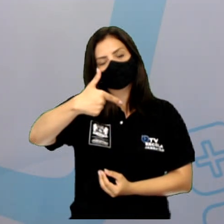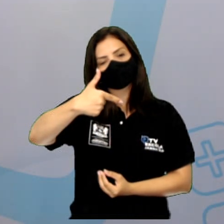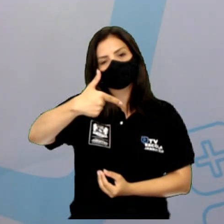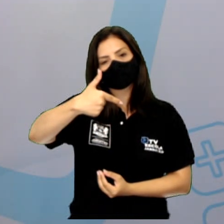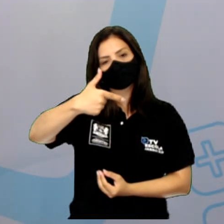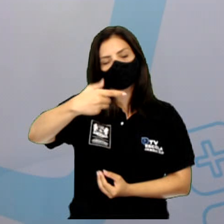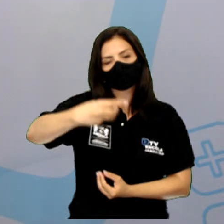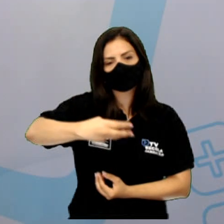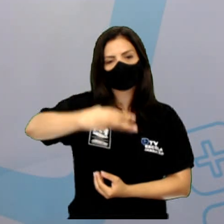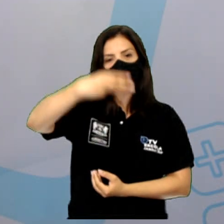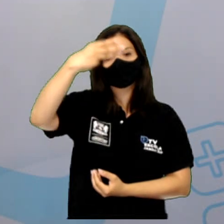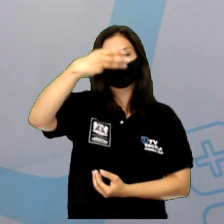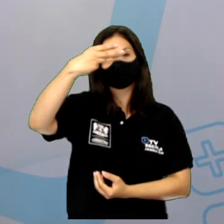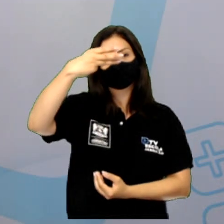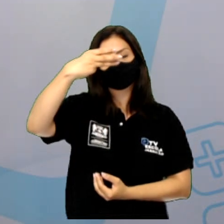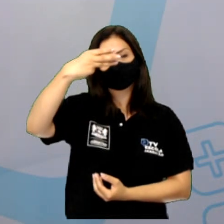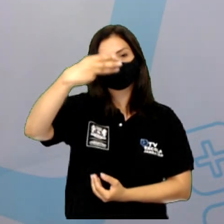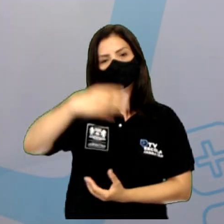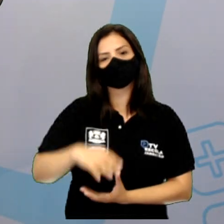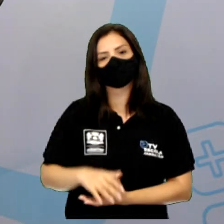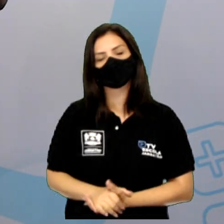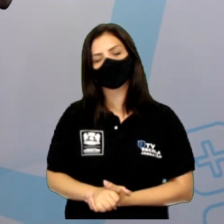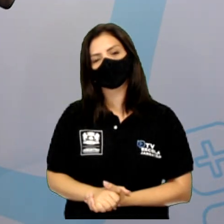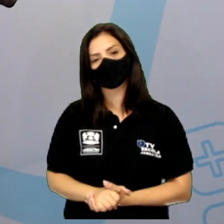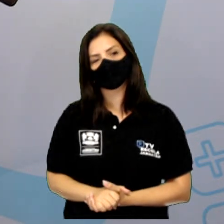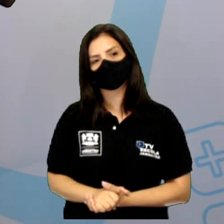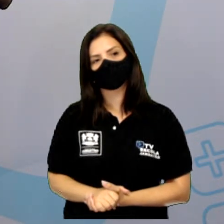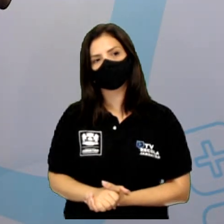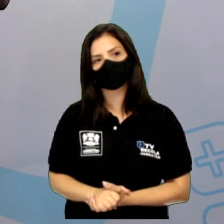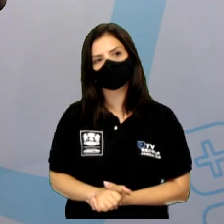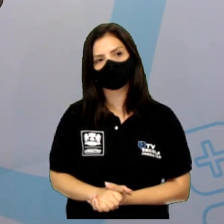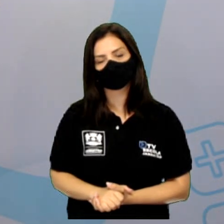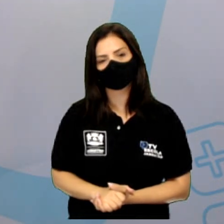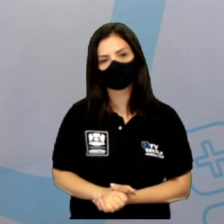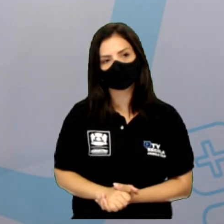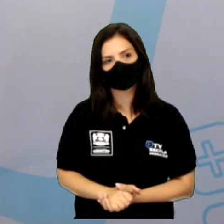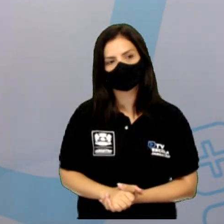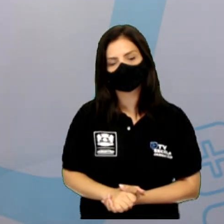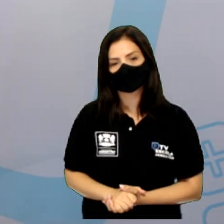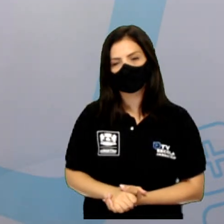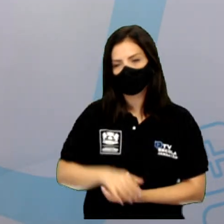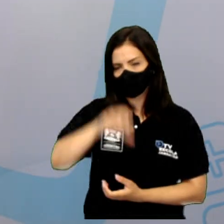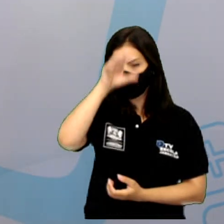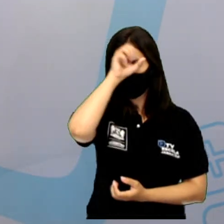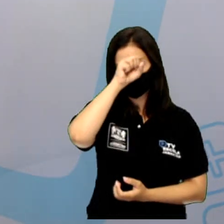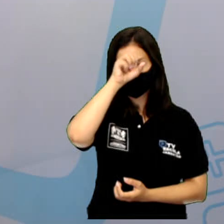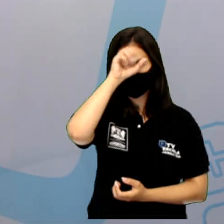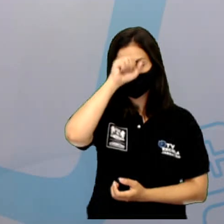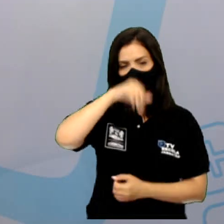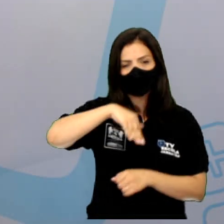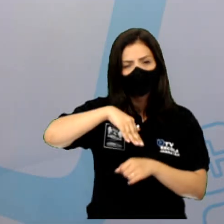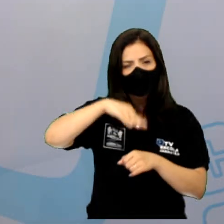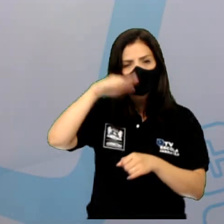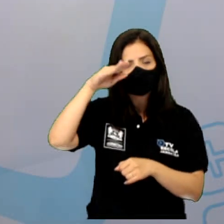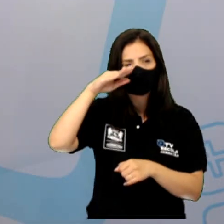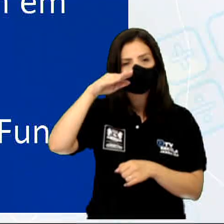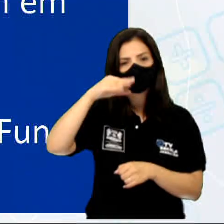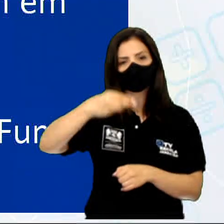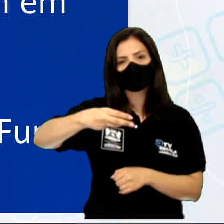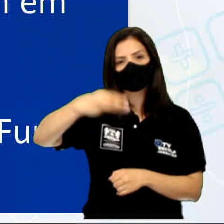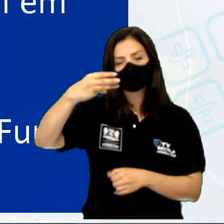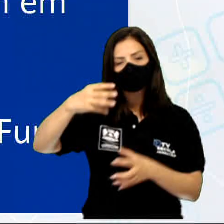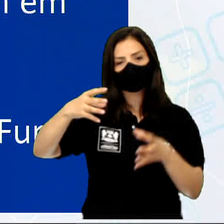consumidor terciário. Vamos agora ver, aprender um pouco mais sobre a nossa terceira